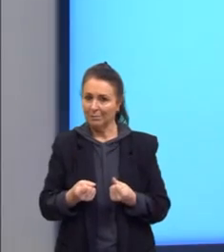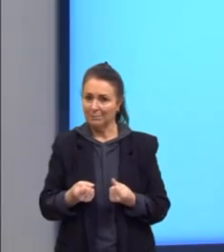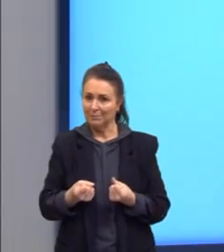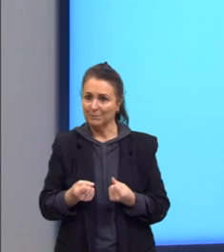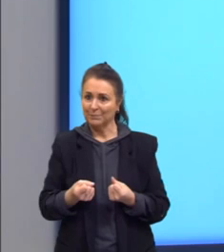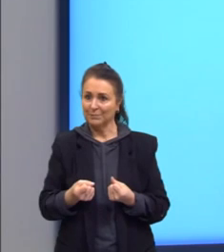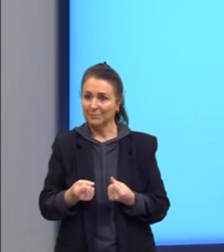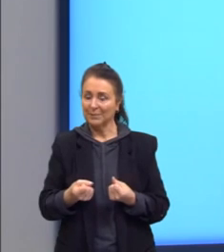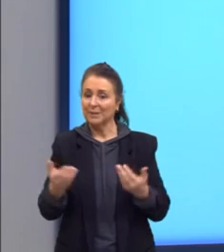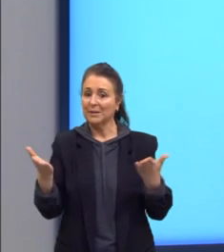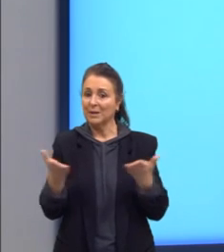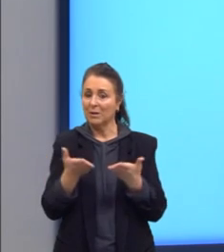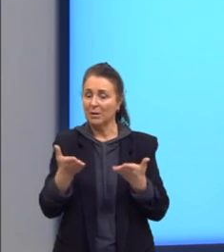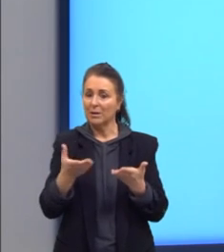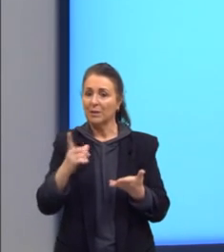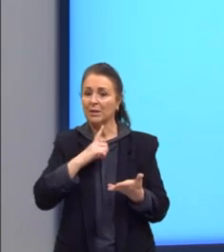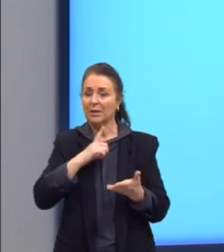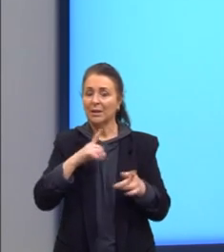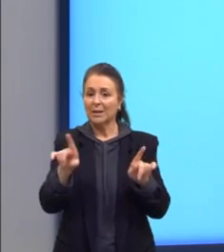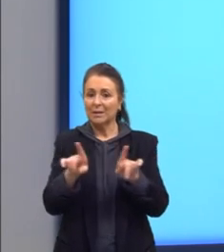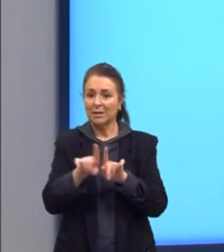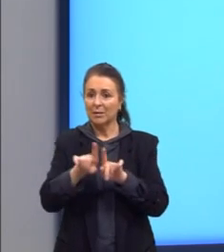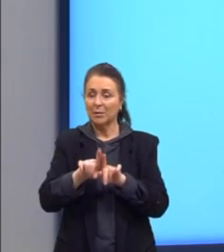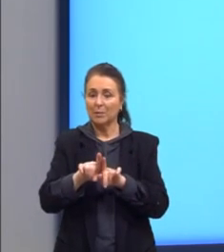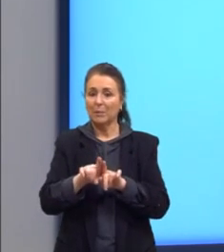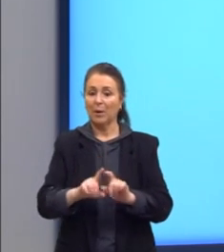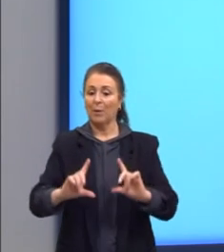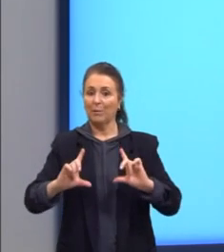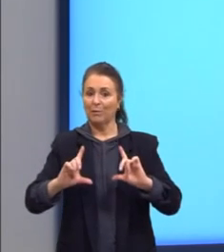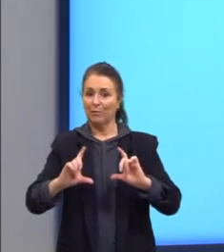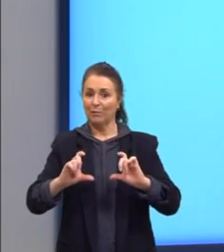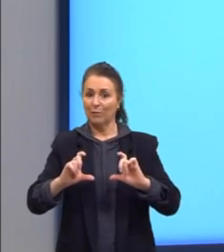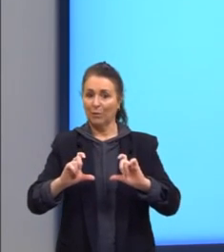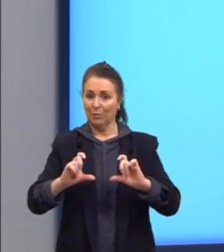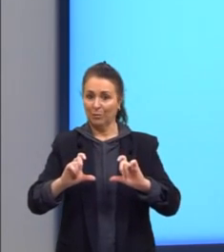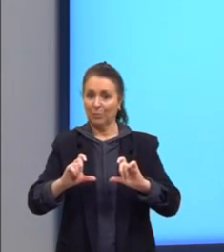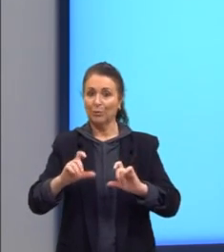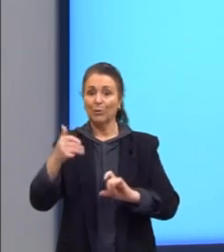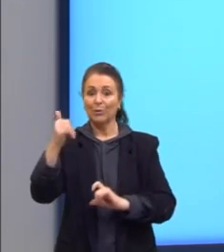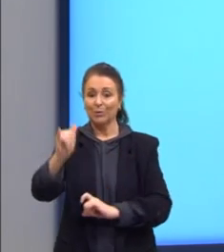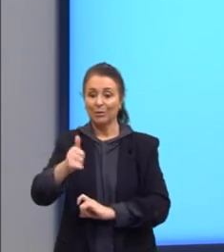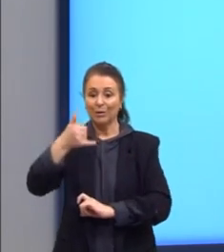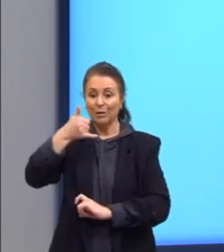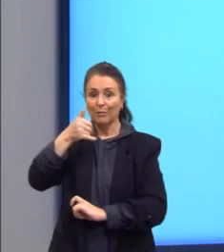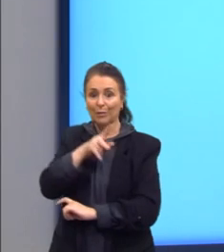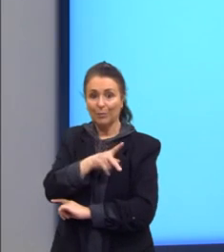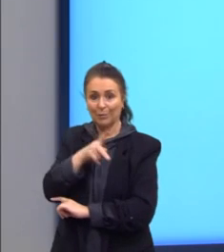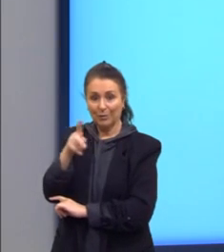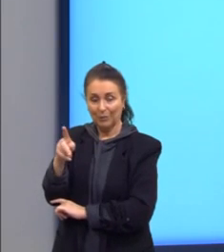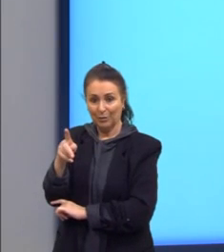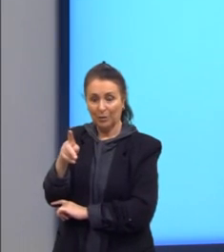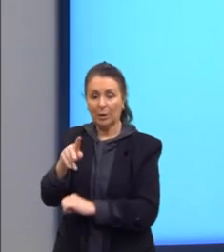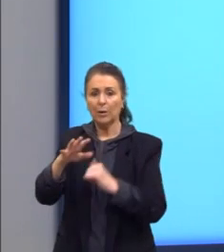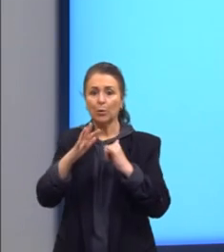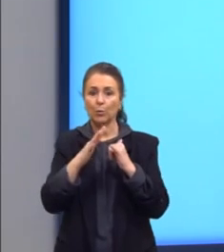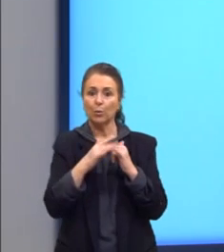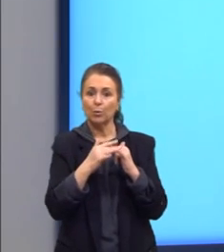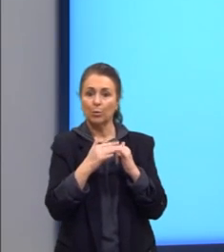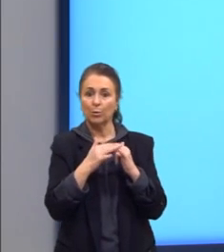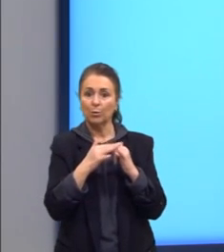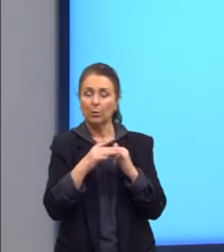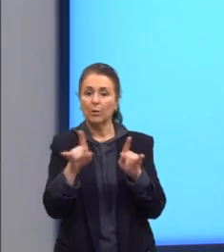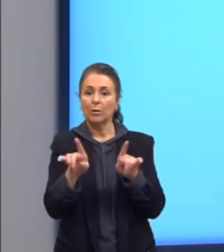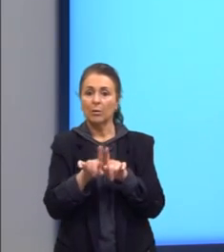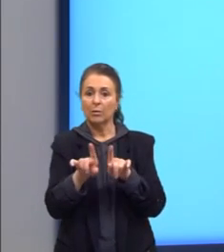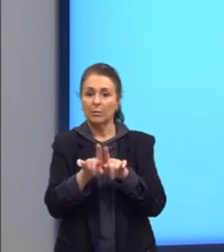isso, também um print da minha tela no YouTube, para vocês verem também um